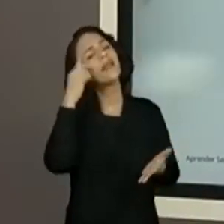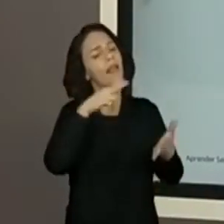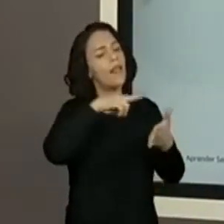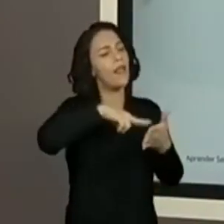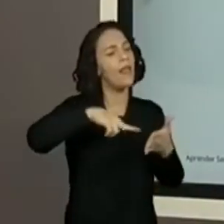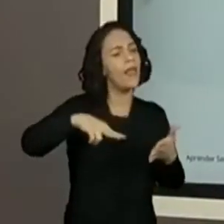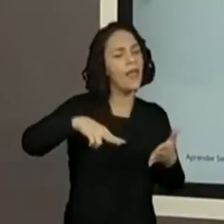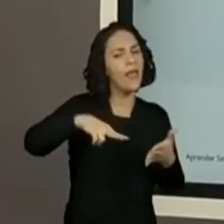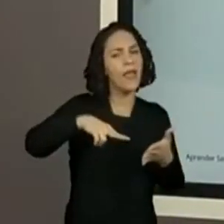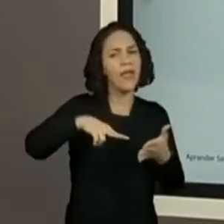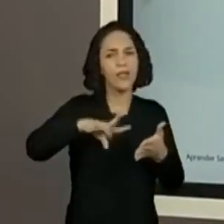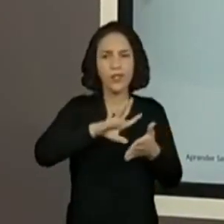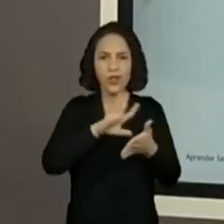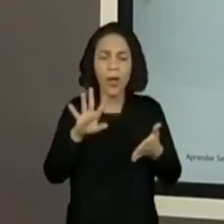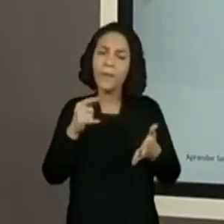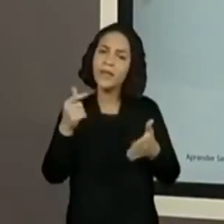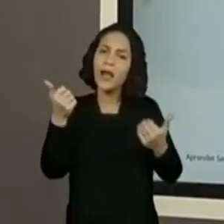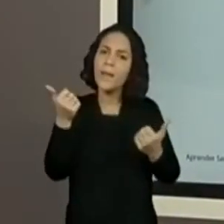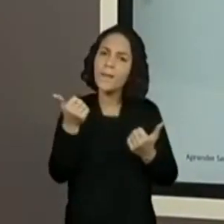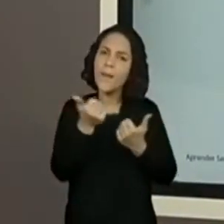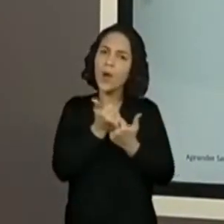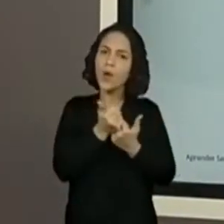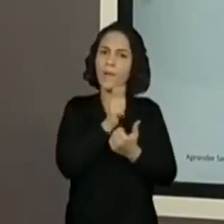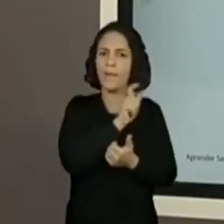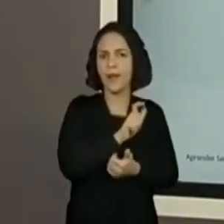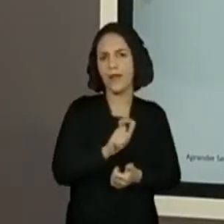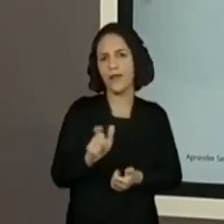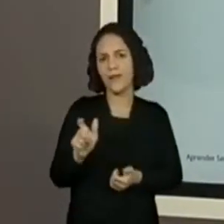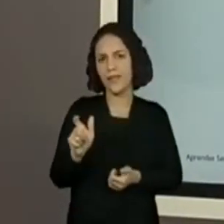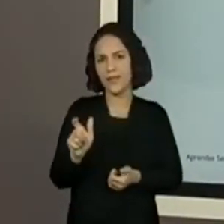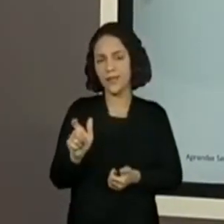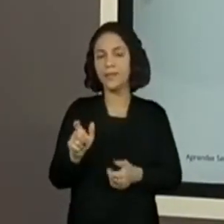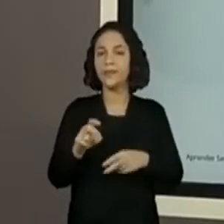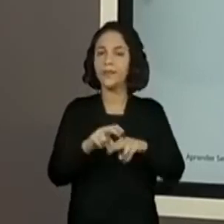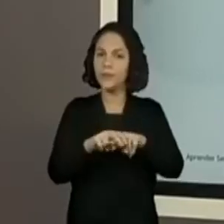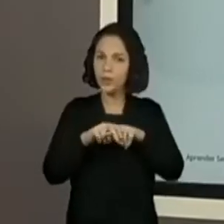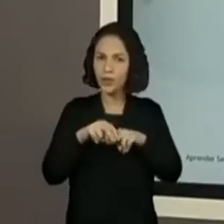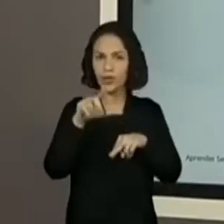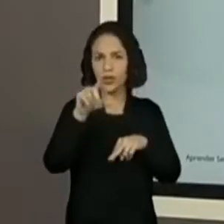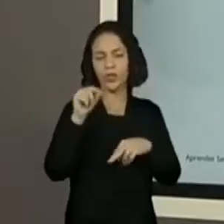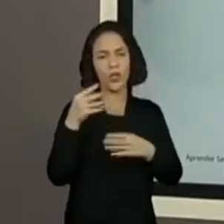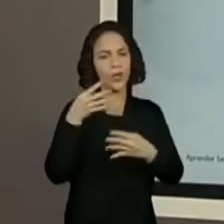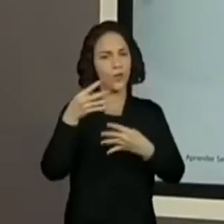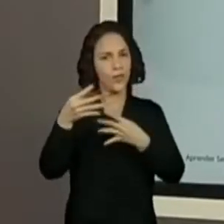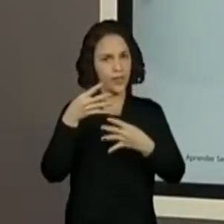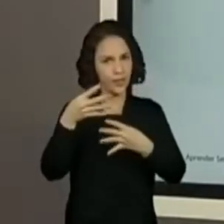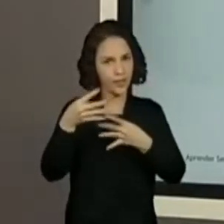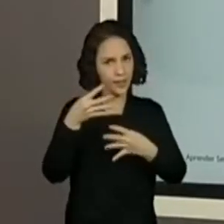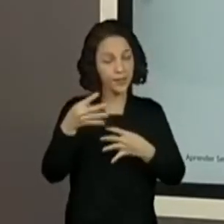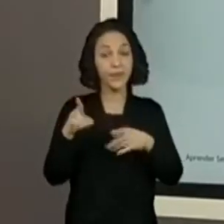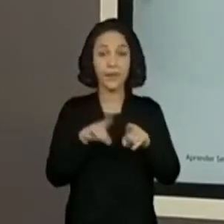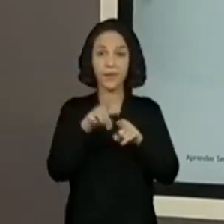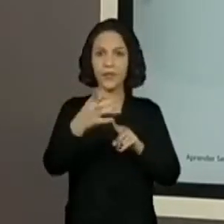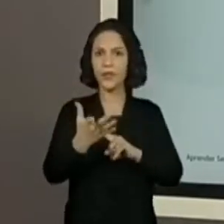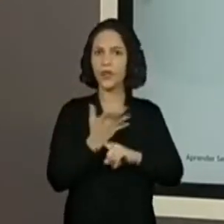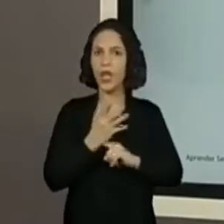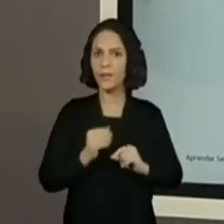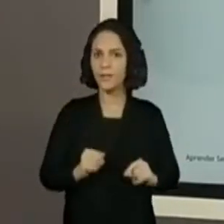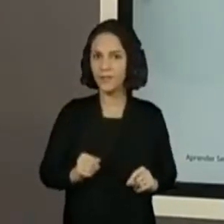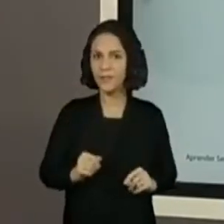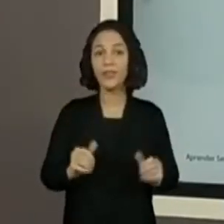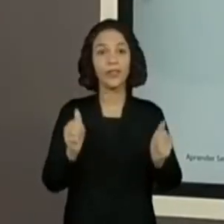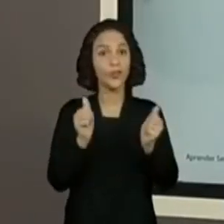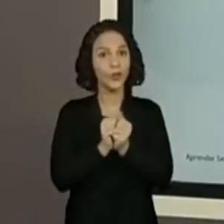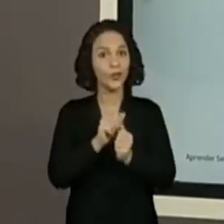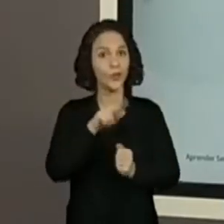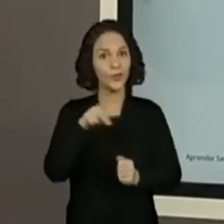A gente vai fazer uma, ter um apoio da escrita. Por isso, a gente escolheu a quadrinha. Sim. E agora vocês vão me ajudar junto